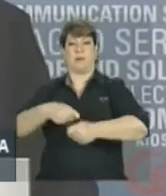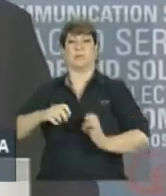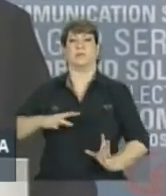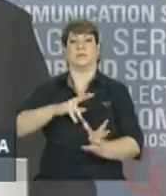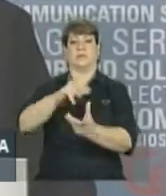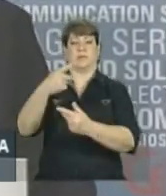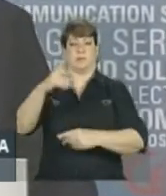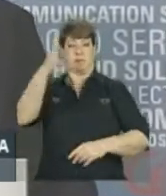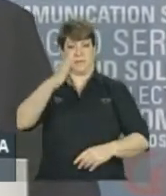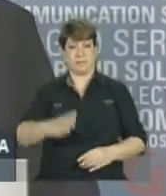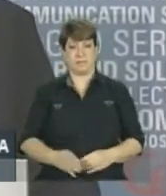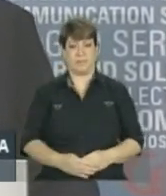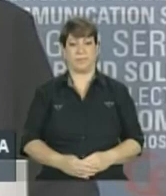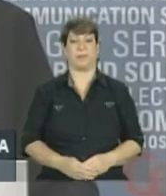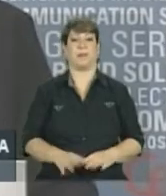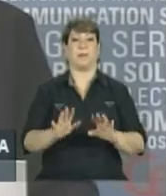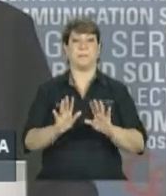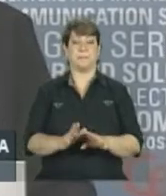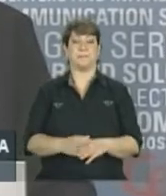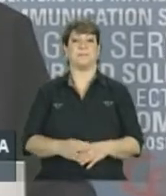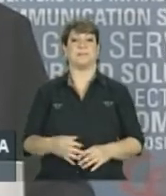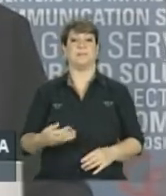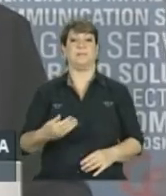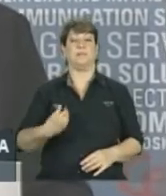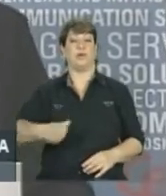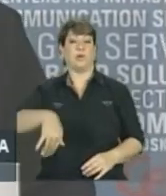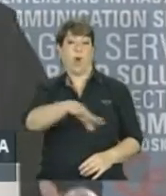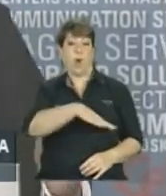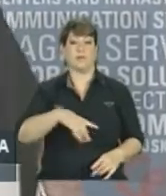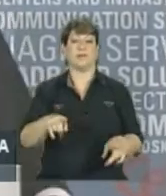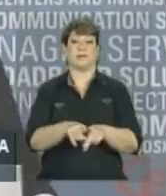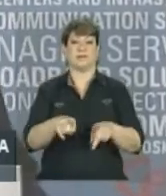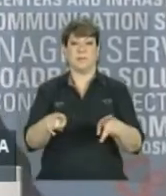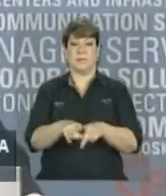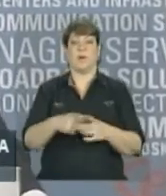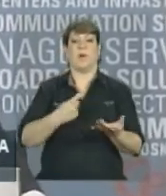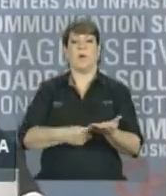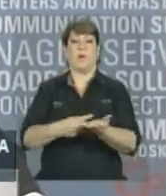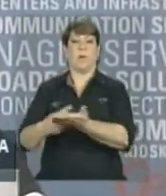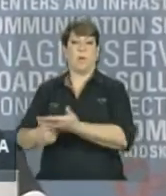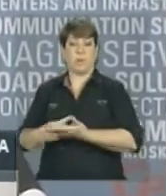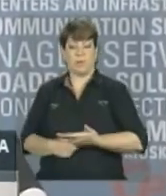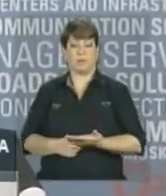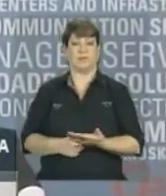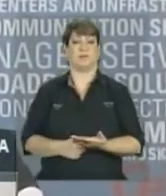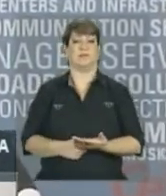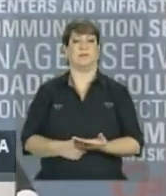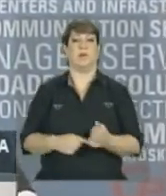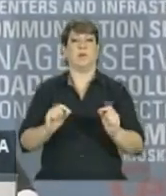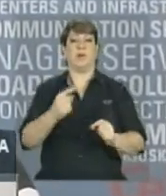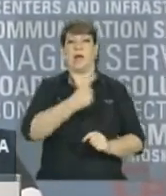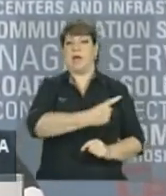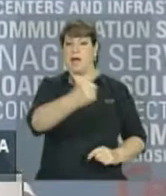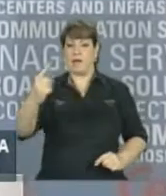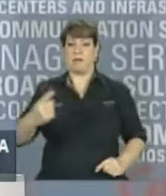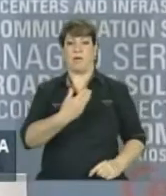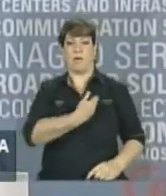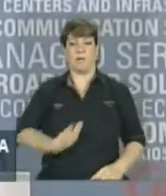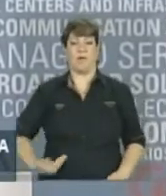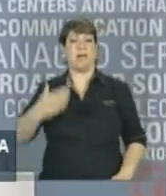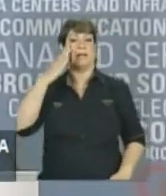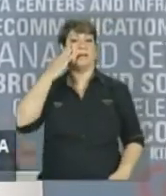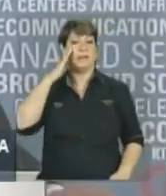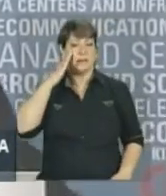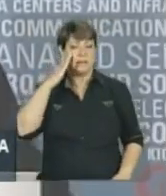Nós também acertamos que cada governo, entendendo os